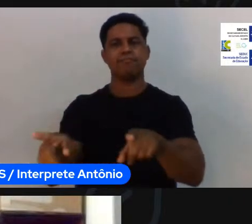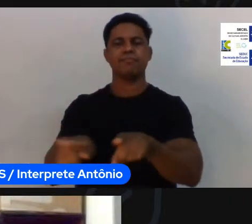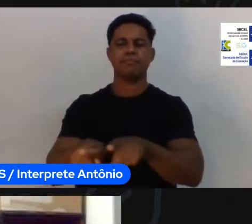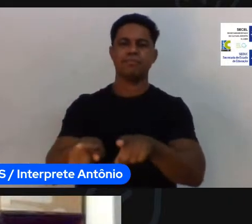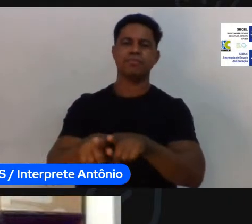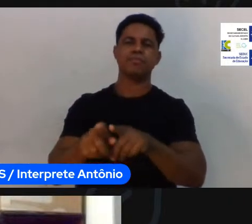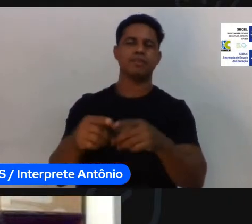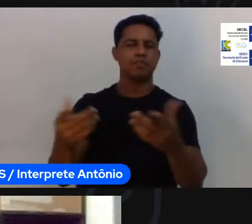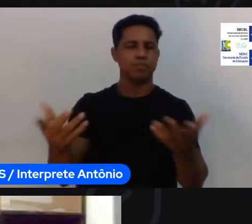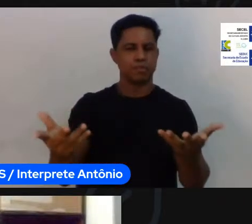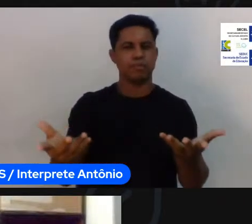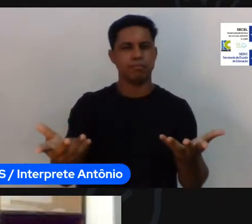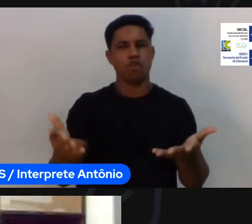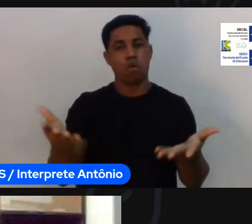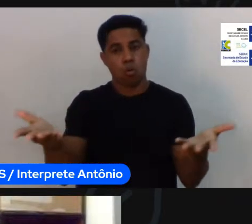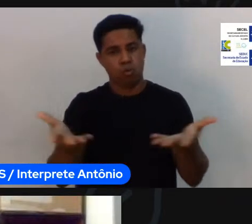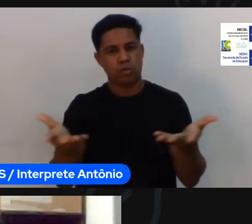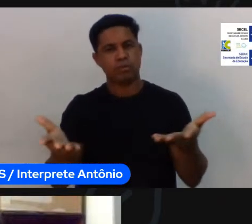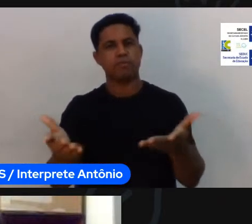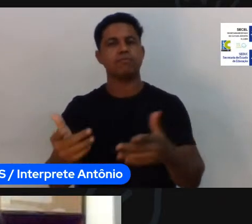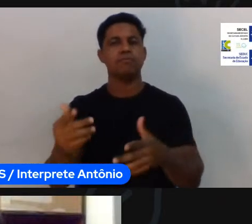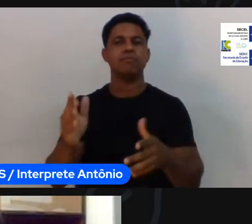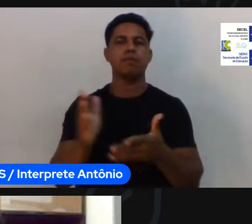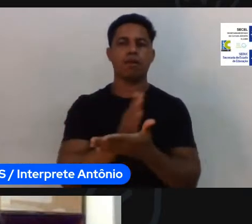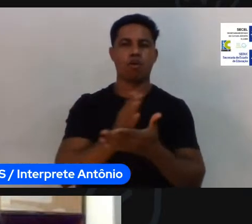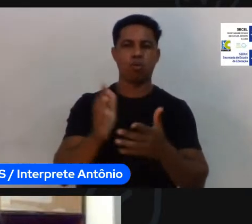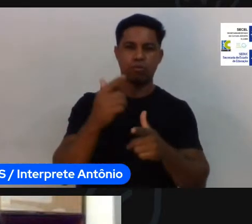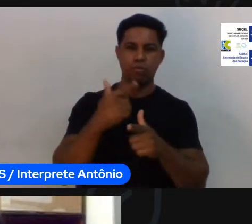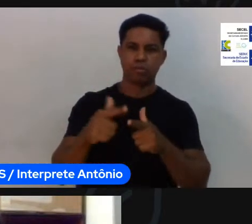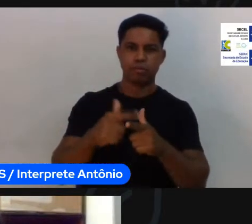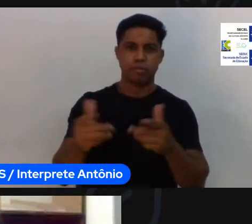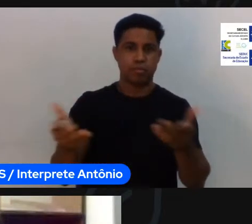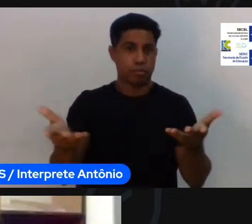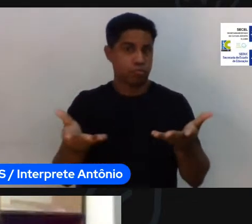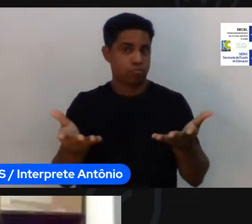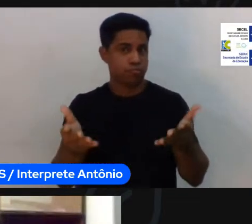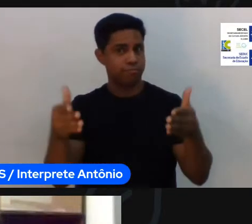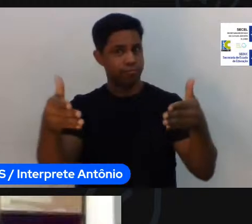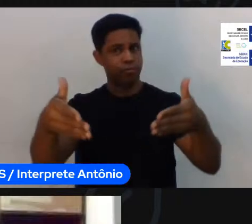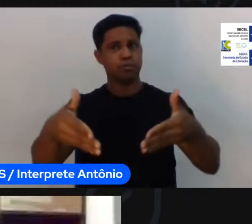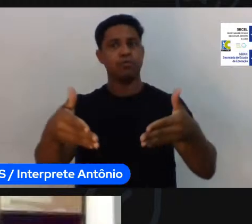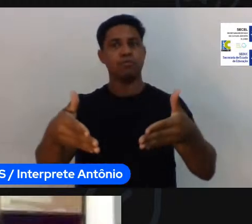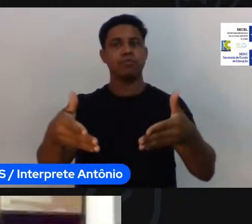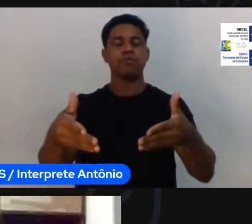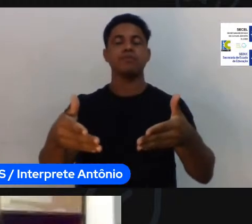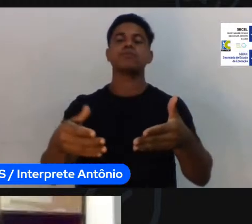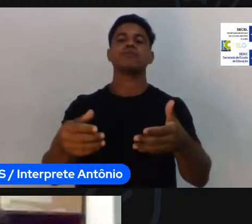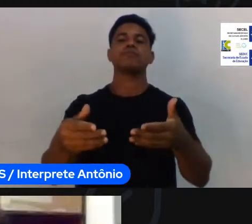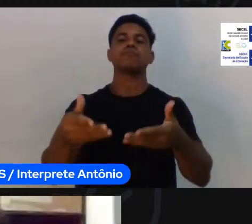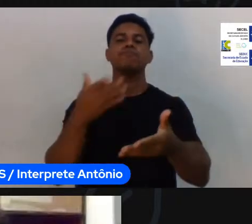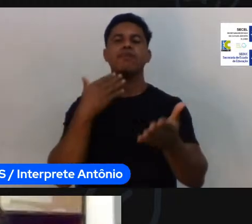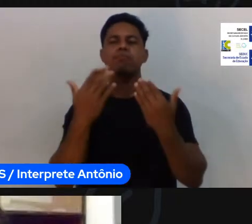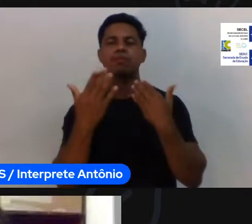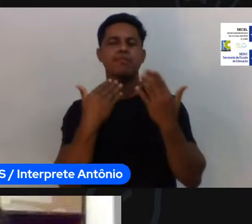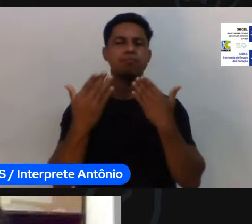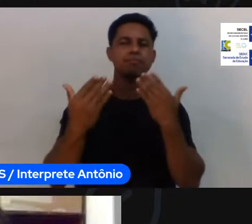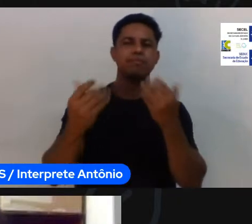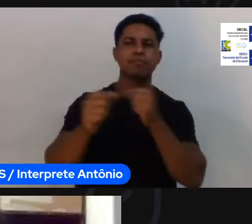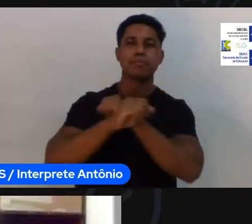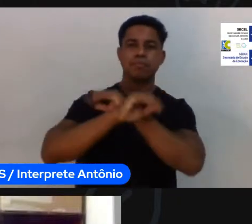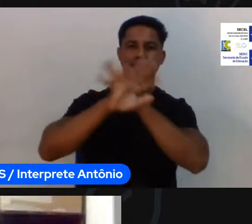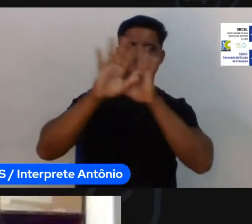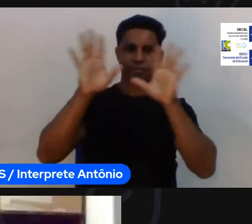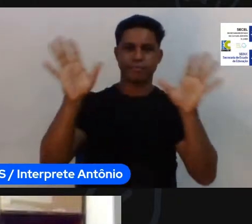a dia também, e vai ser muito dessa perspectiva a minha conversa com vocês hoje. Deixa eu só fazer aqui o